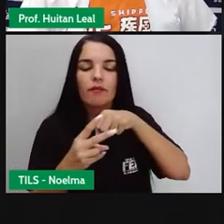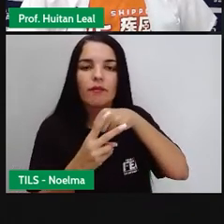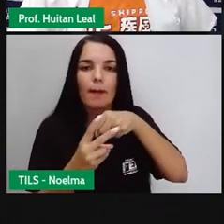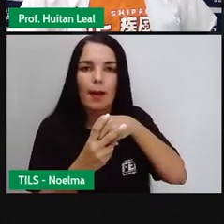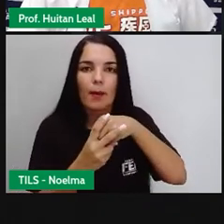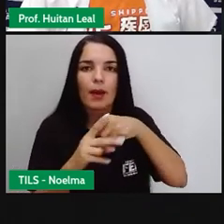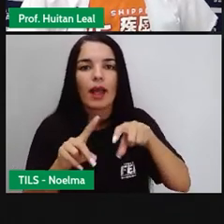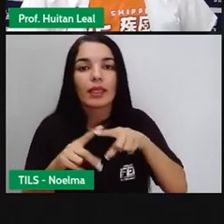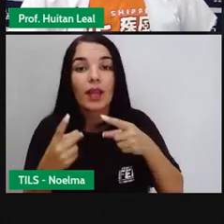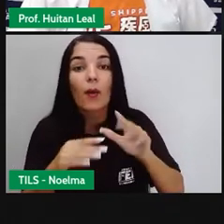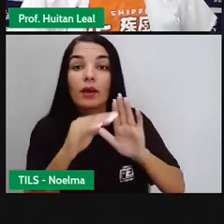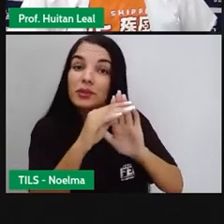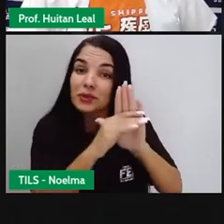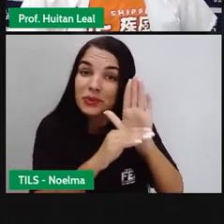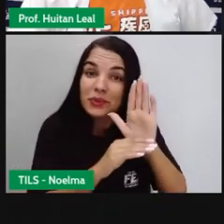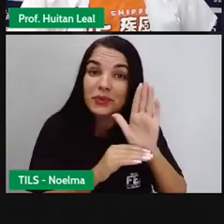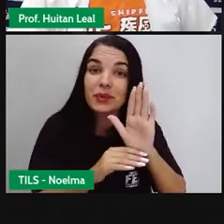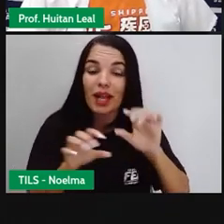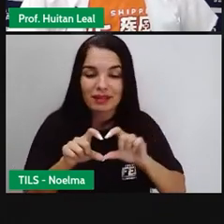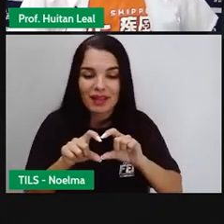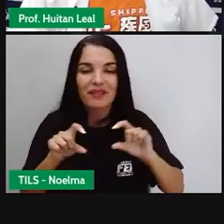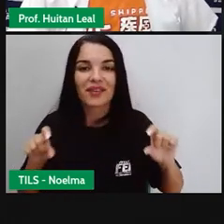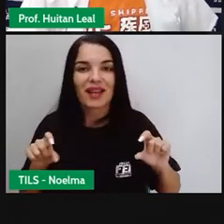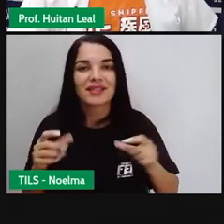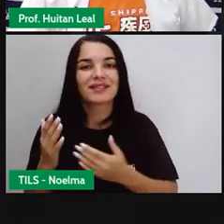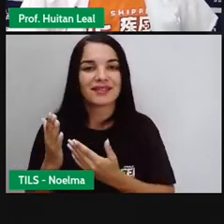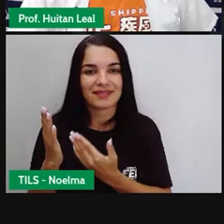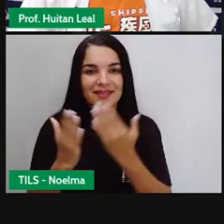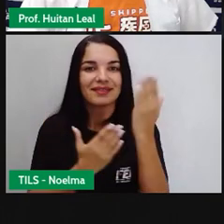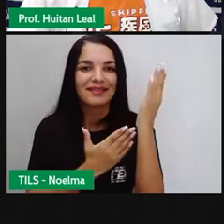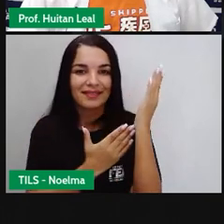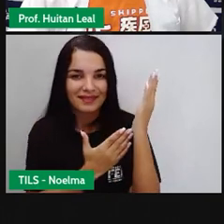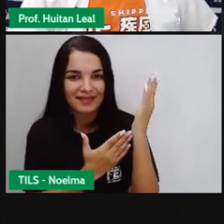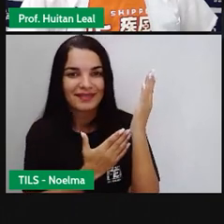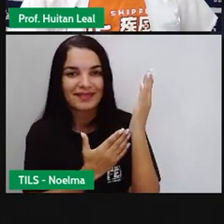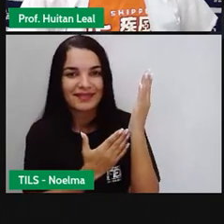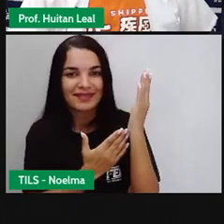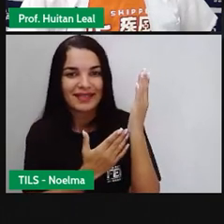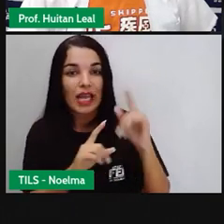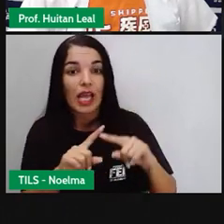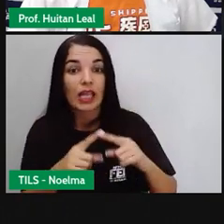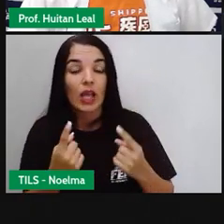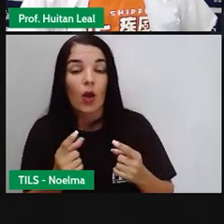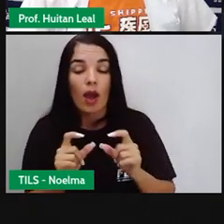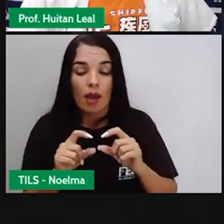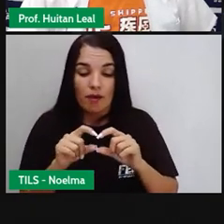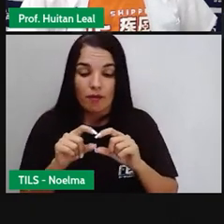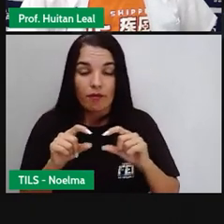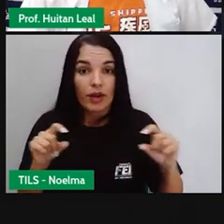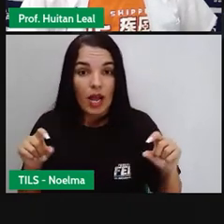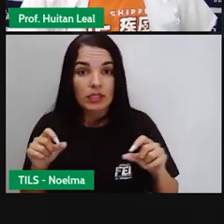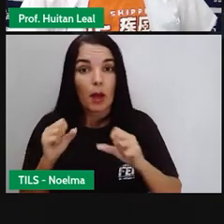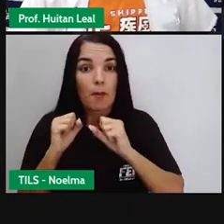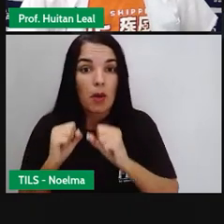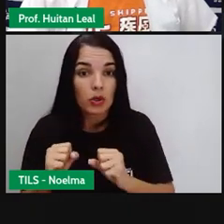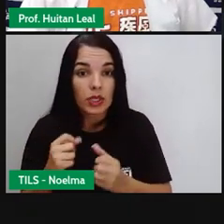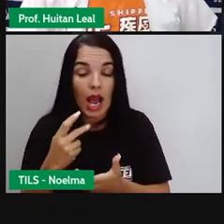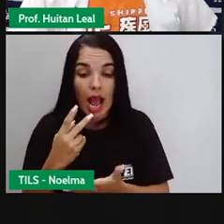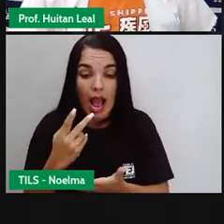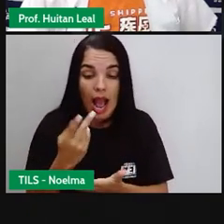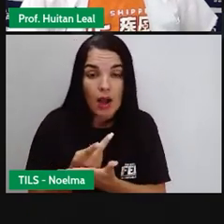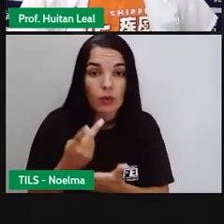essa é a estrutura da frase. A frase é produzida a partir de um contexto real ou imaginário.